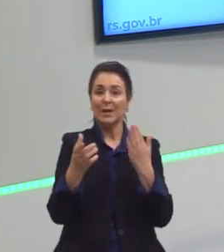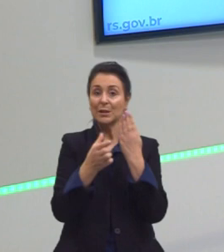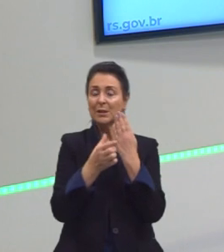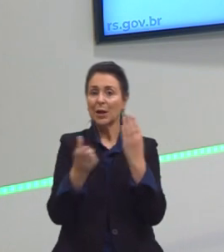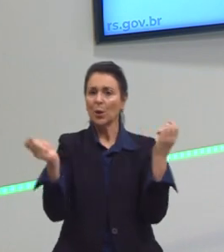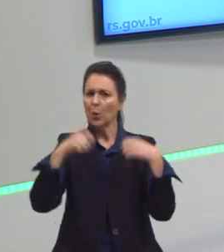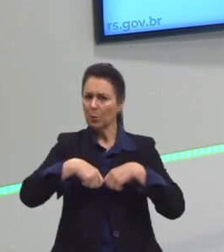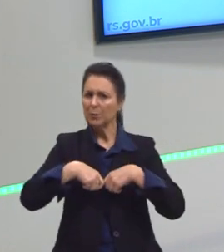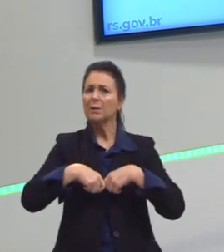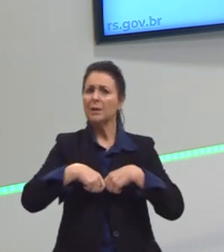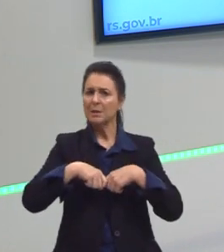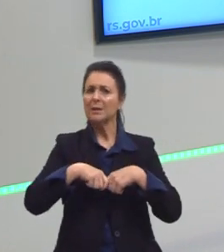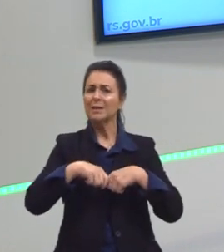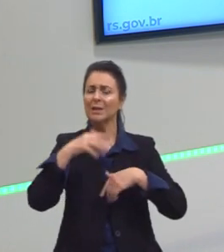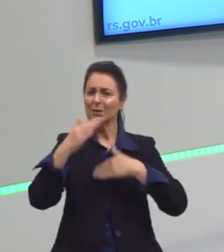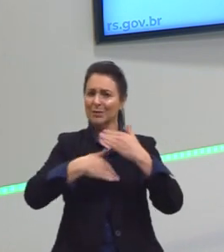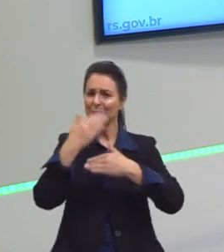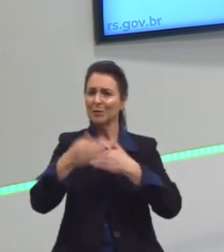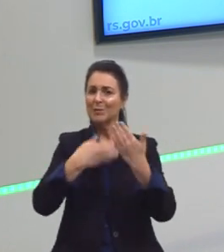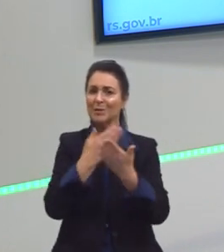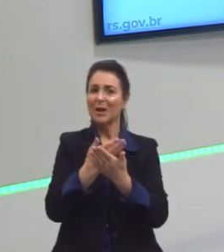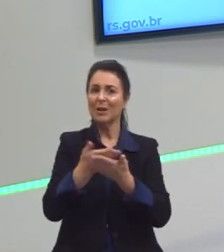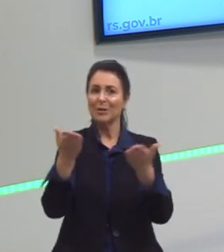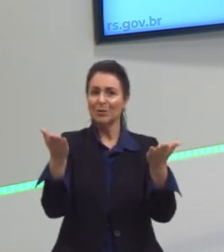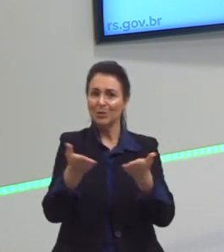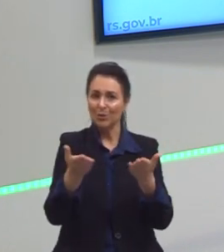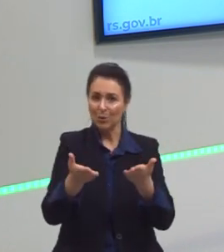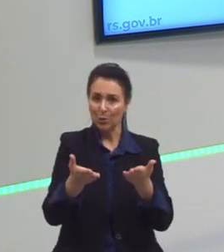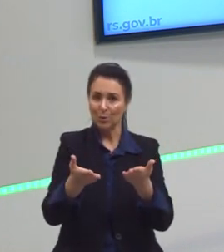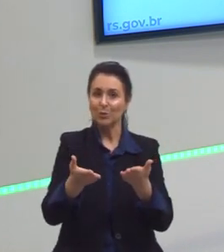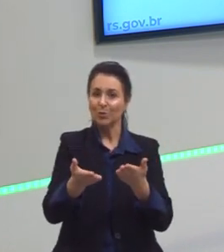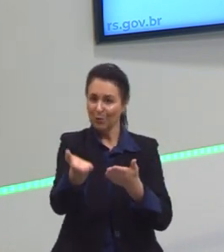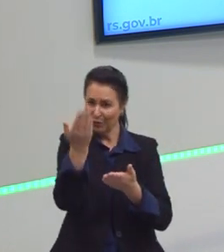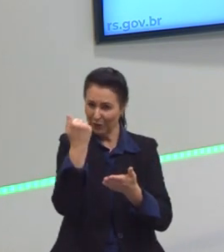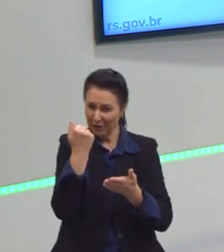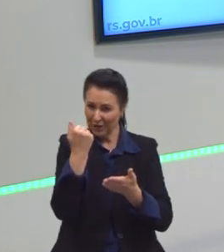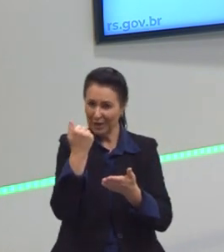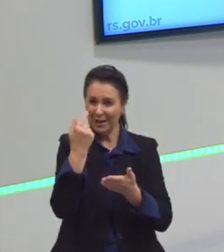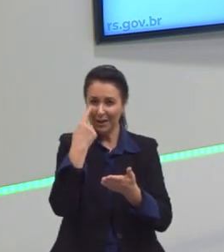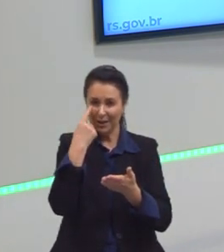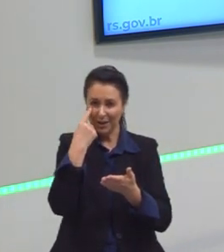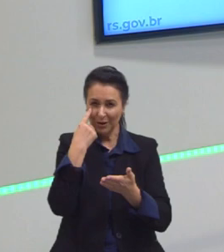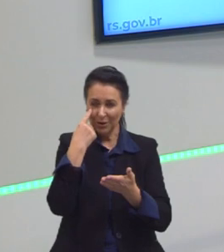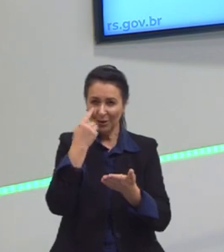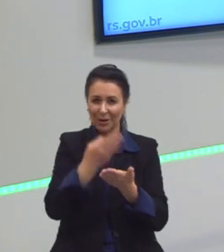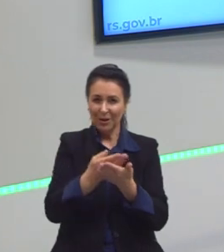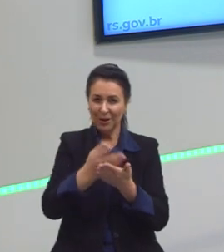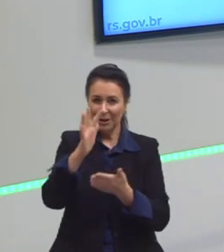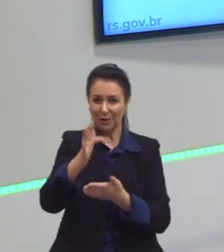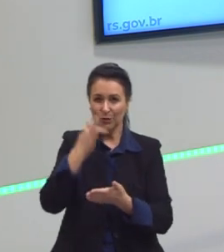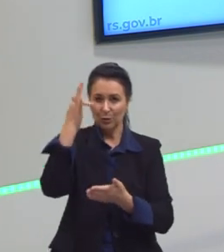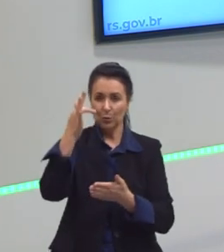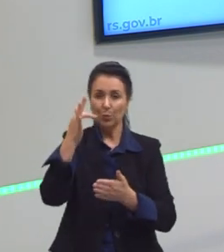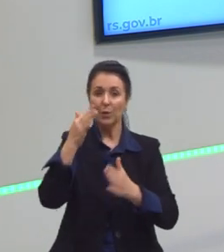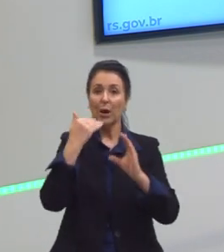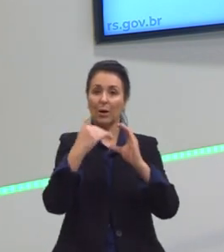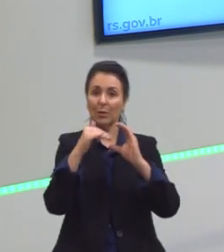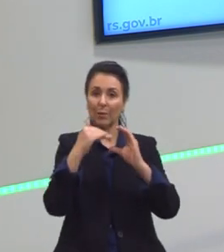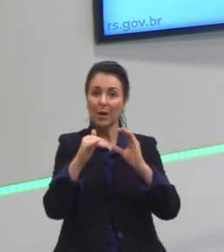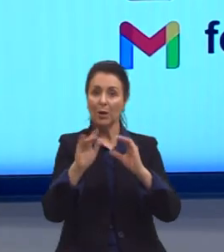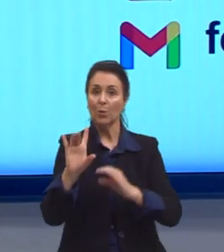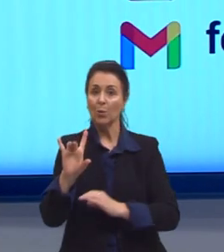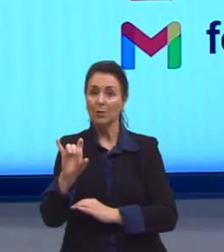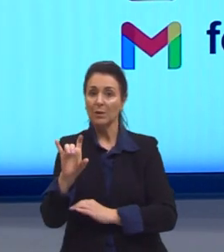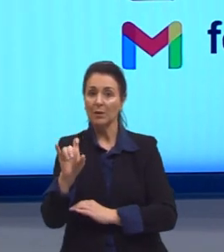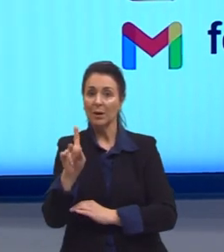nós desenvolvemos na nossa aula de hoje. conto com vocês para a próxima aula, deixo aqui também meu e-mail, meu Instagram, se vocês